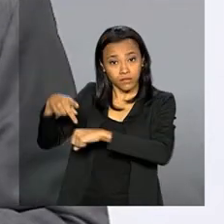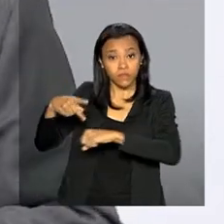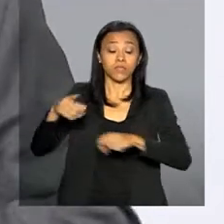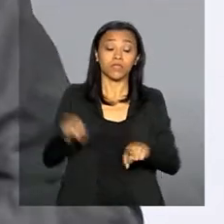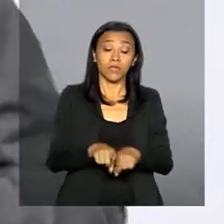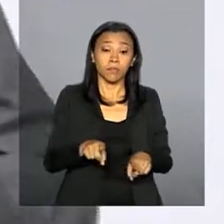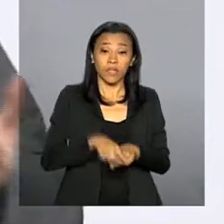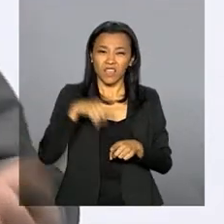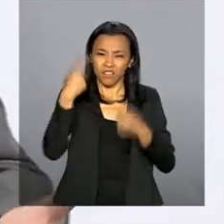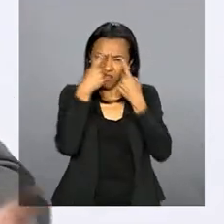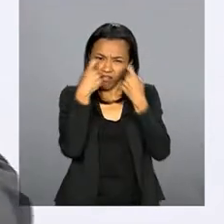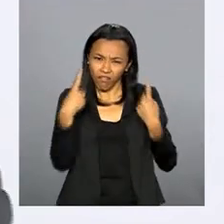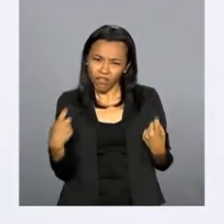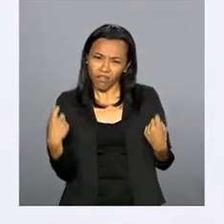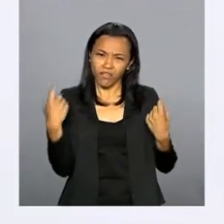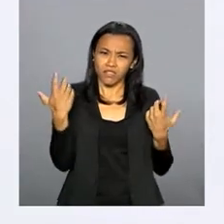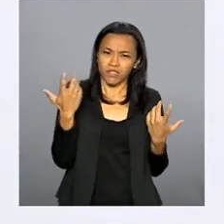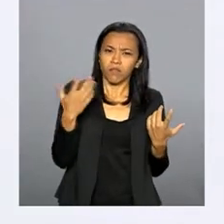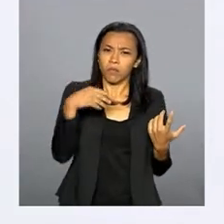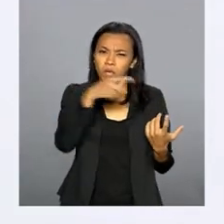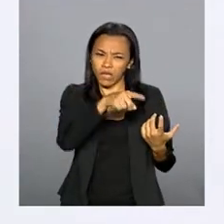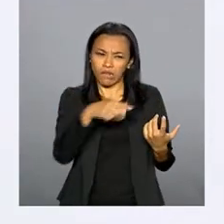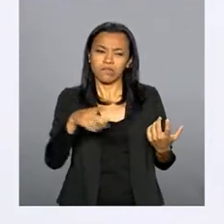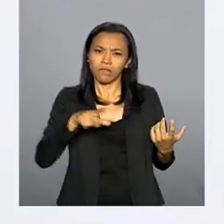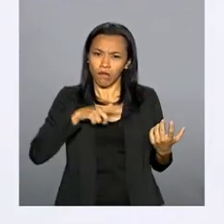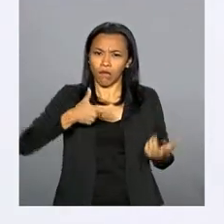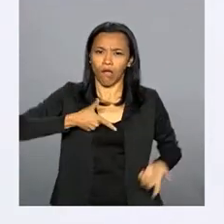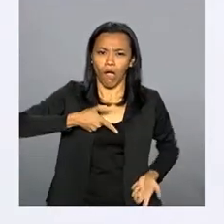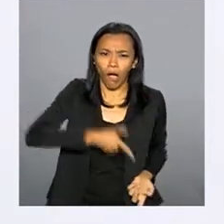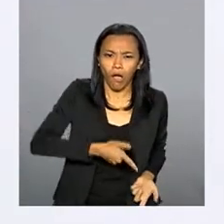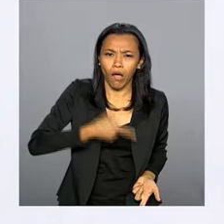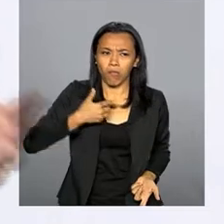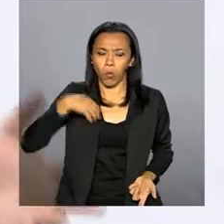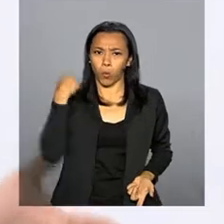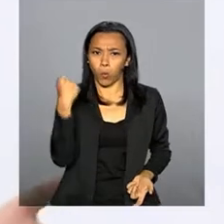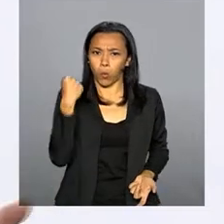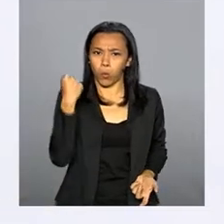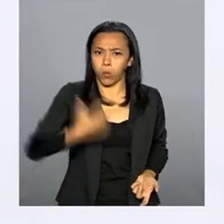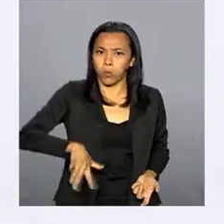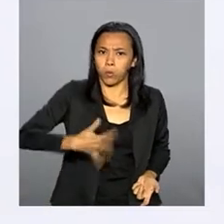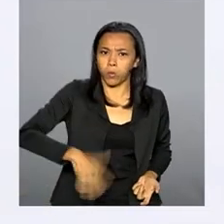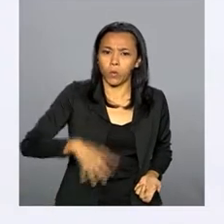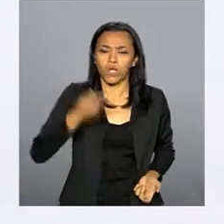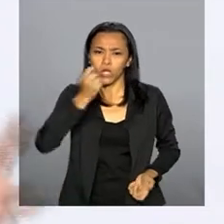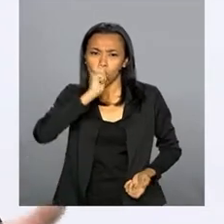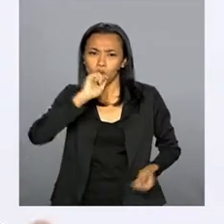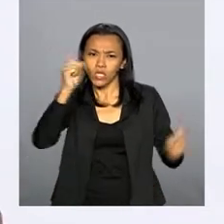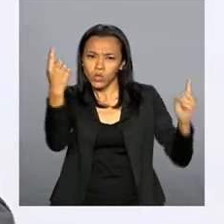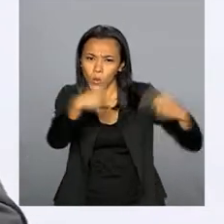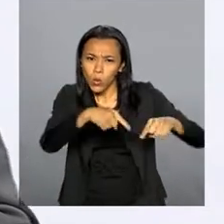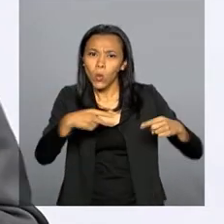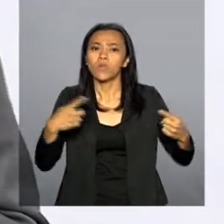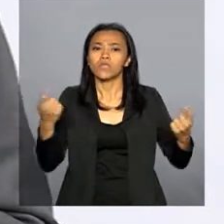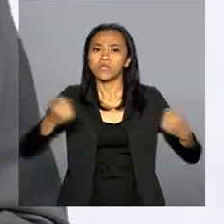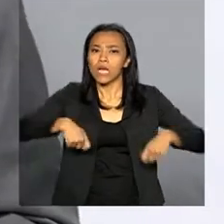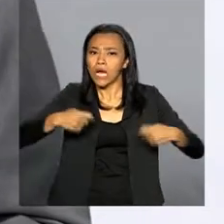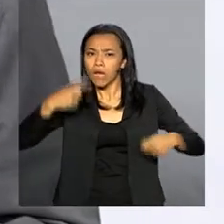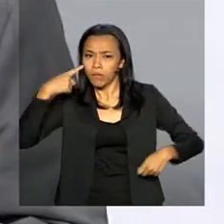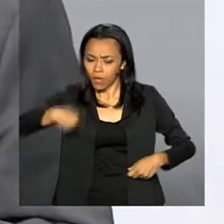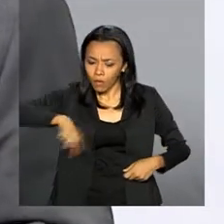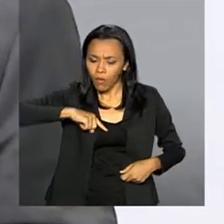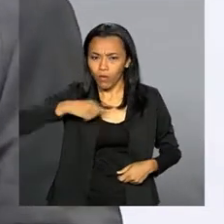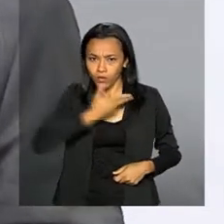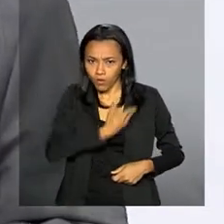crime tenha armas muito mais poderosas, com isso enfrentando o tráfico de drogas, enfrentando o contrabando e